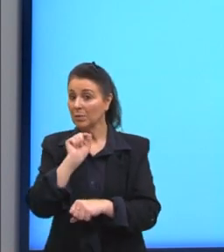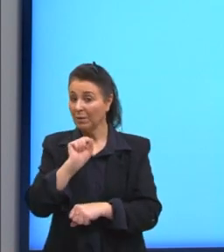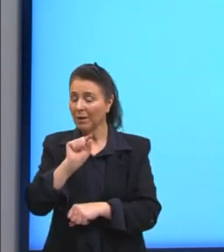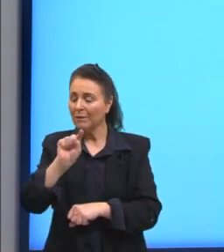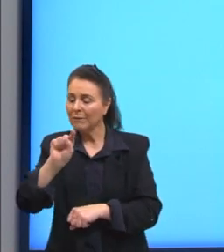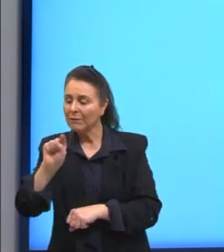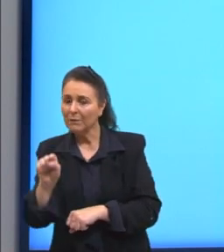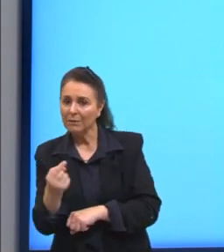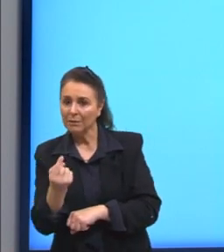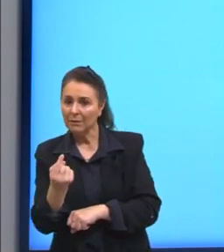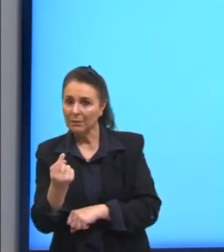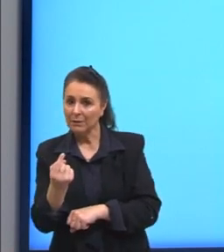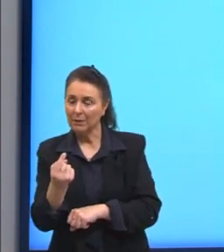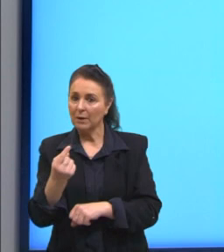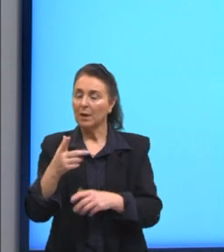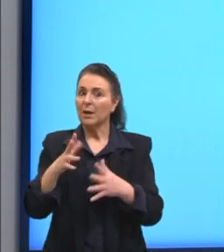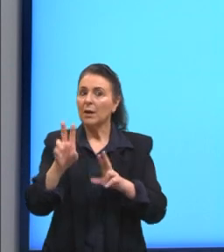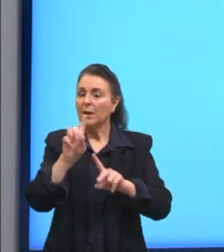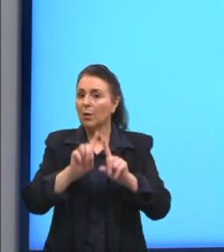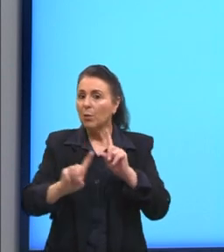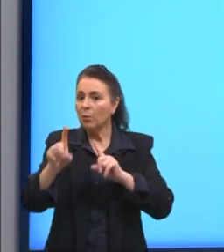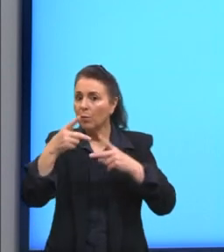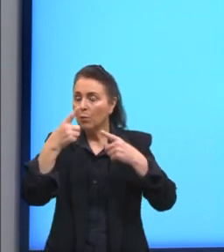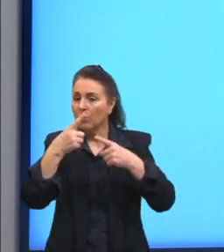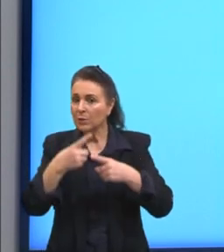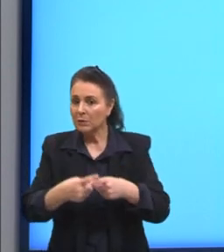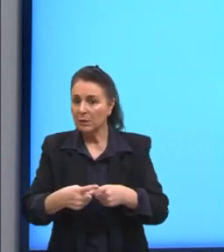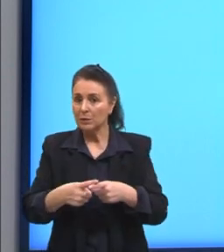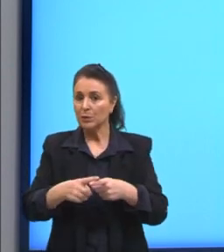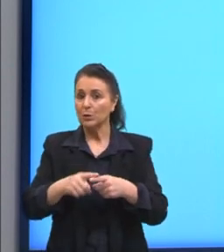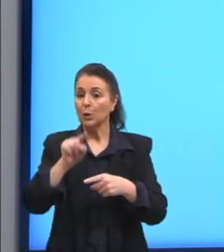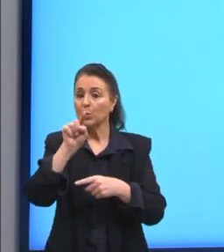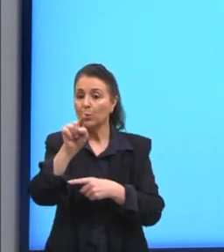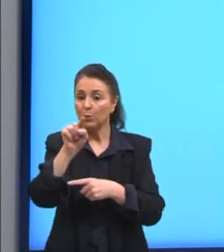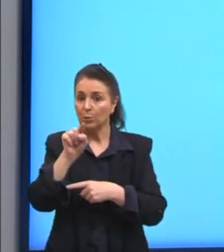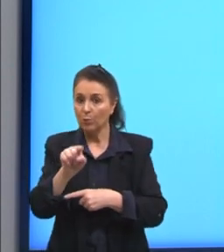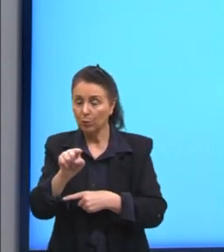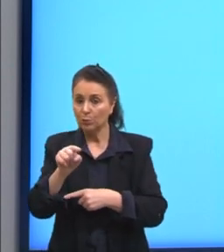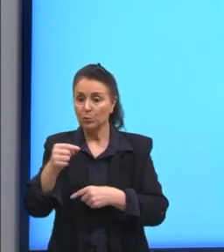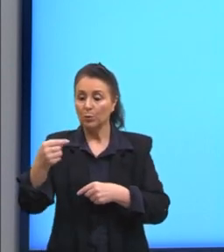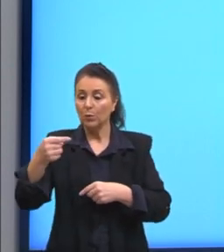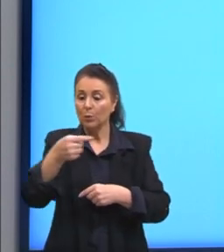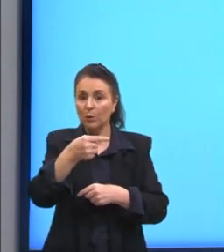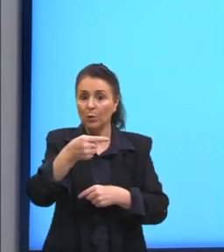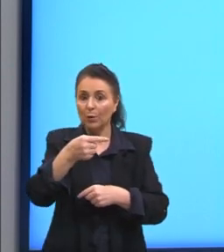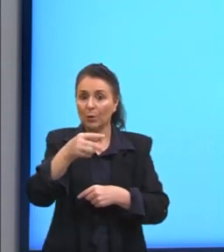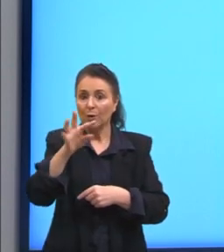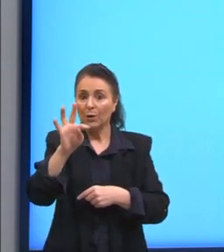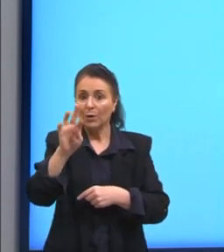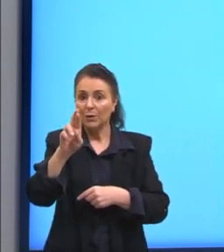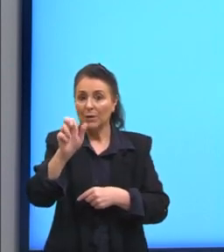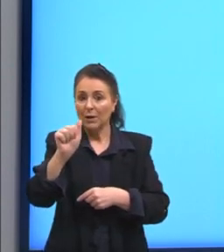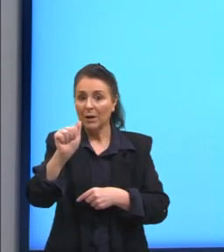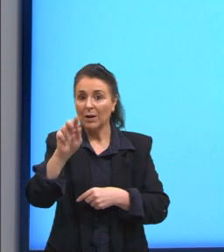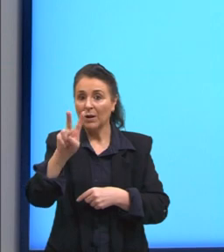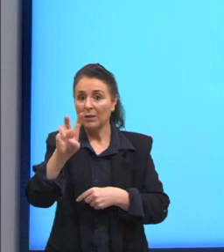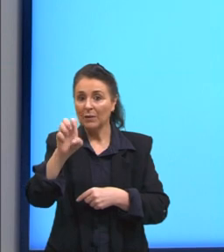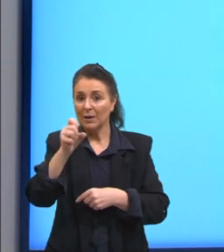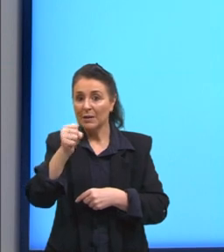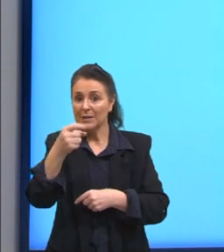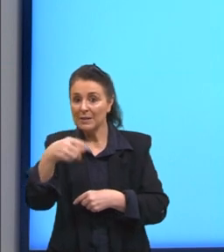Em alguns casos especiais, a gente pode usar dois pontos, travessão ou até o nosso parênteses.